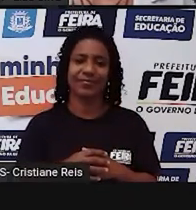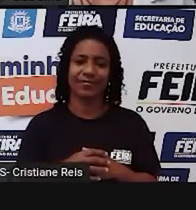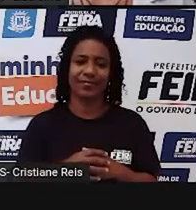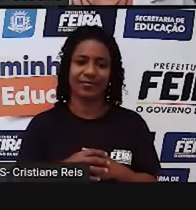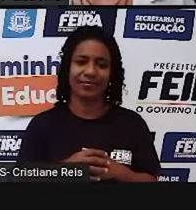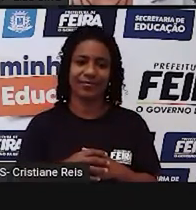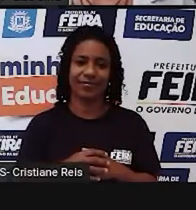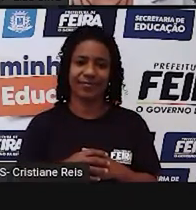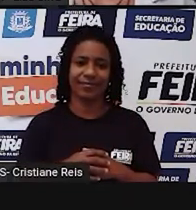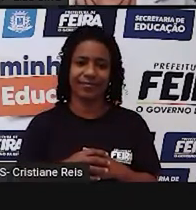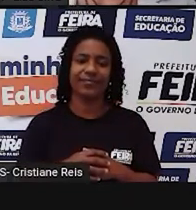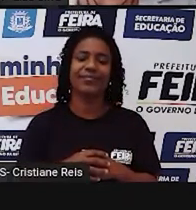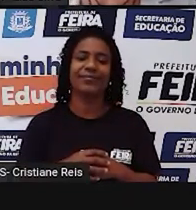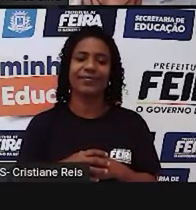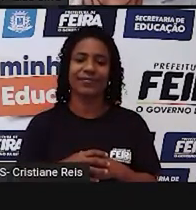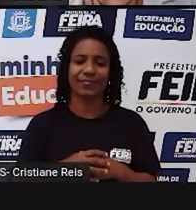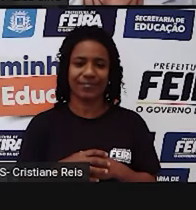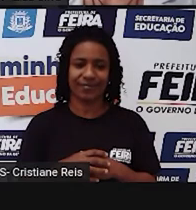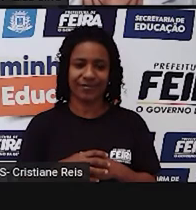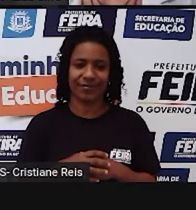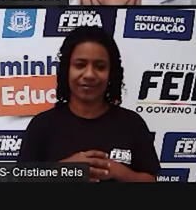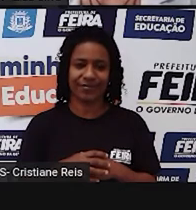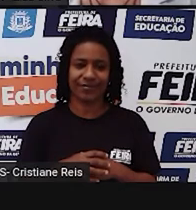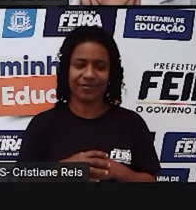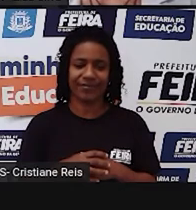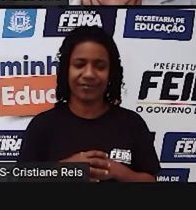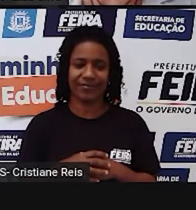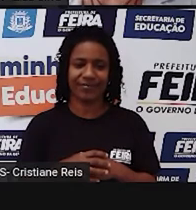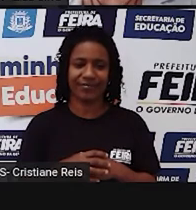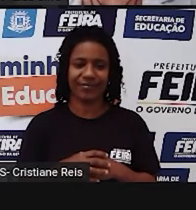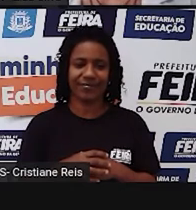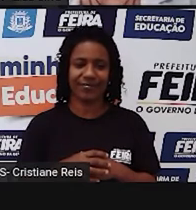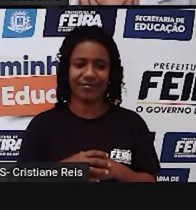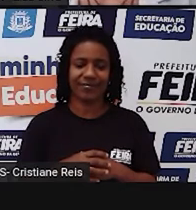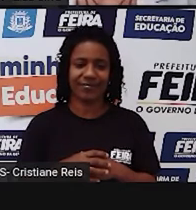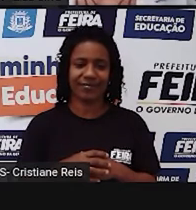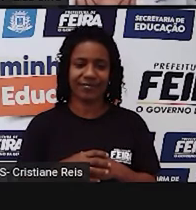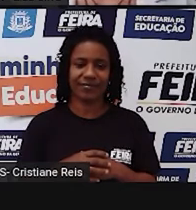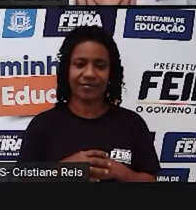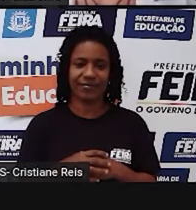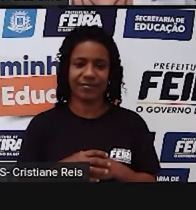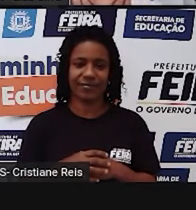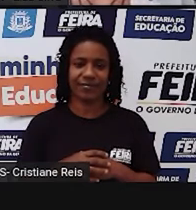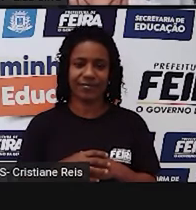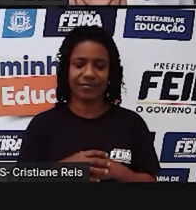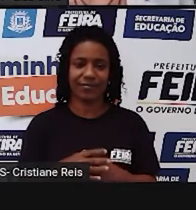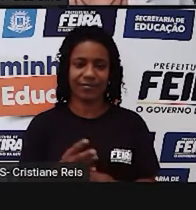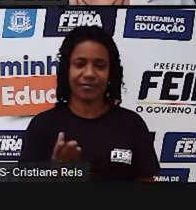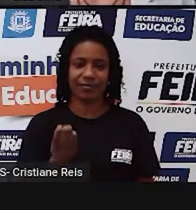S-A-I-L-E-D.